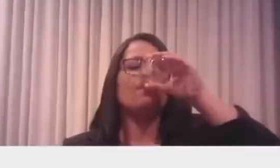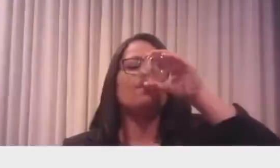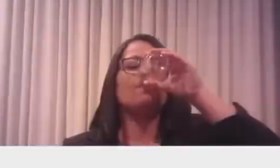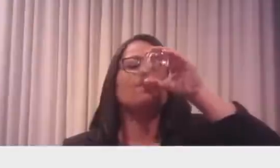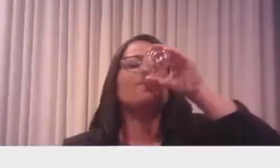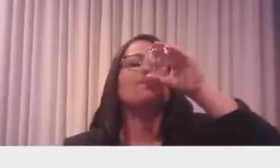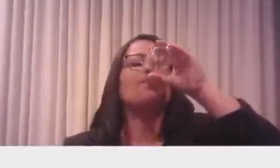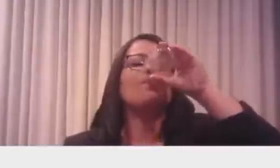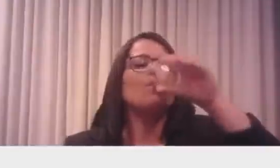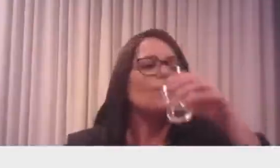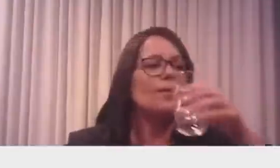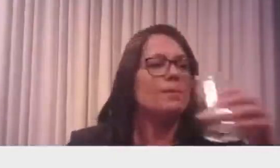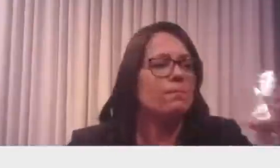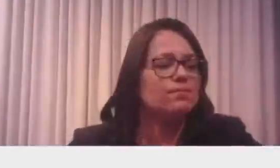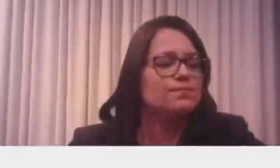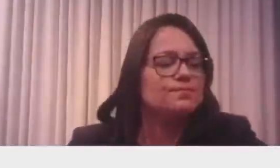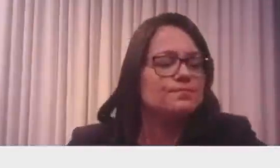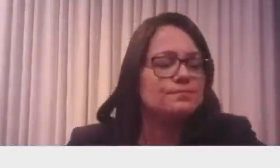Isso aqui?